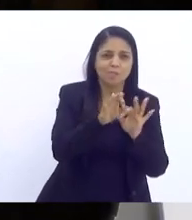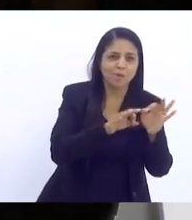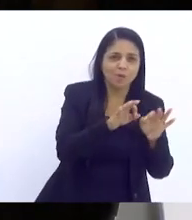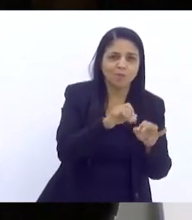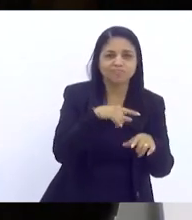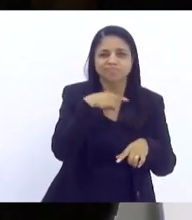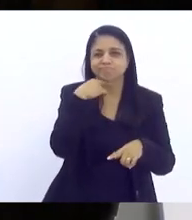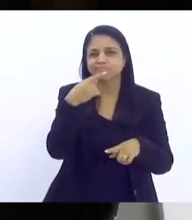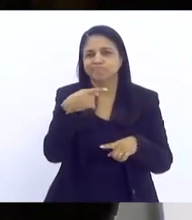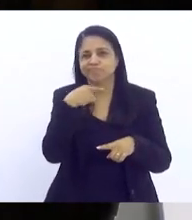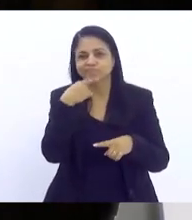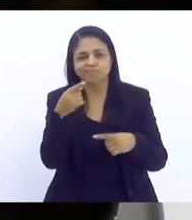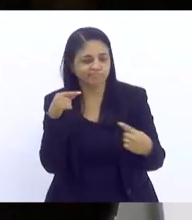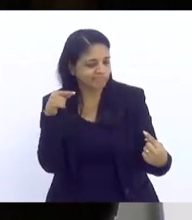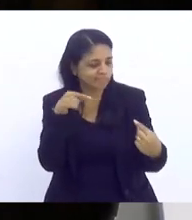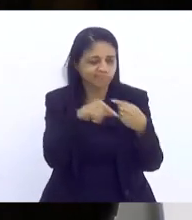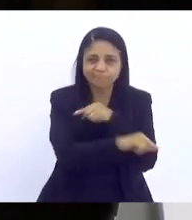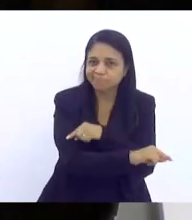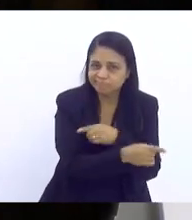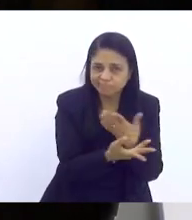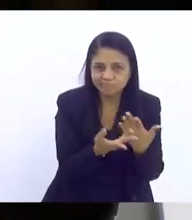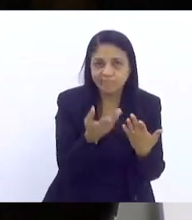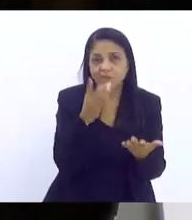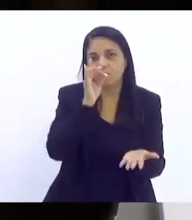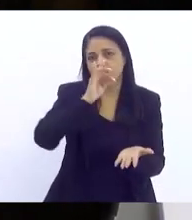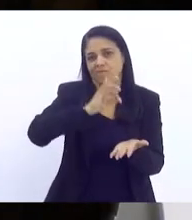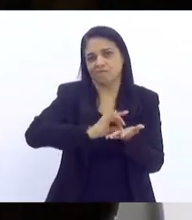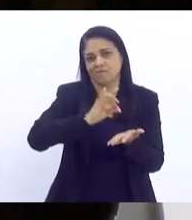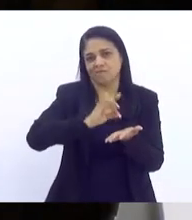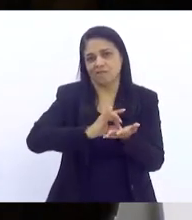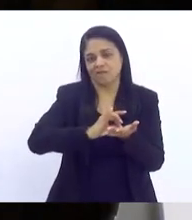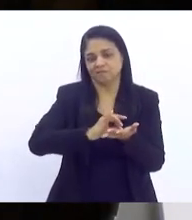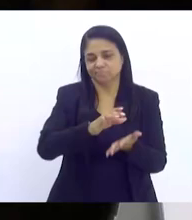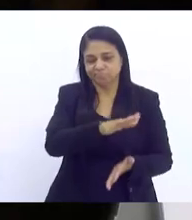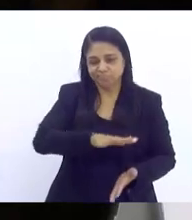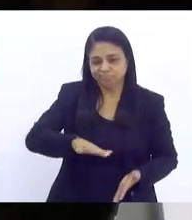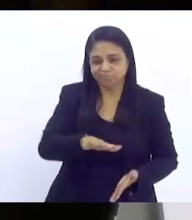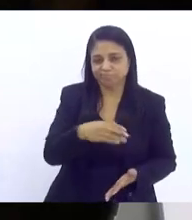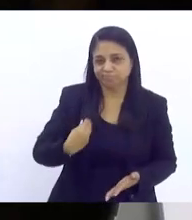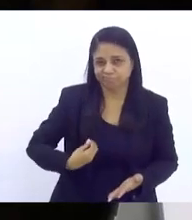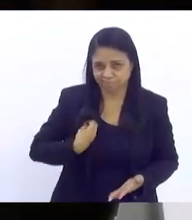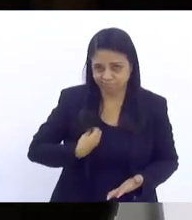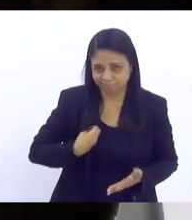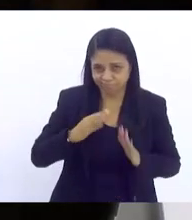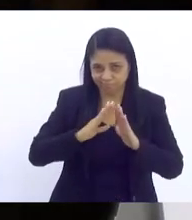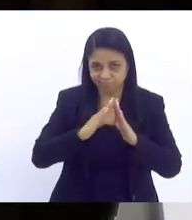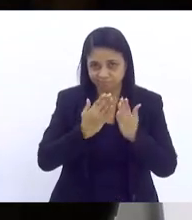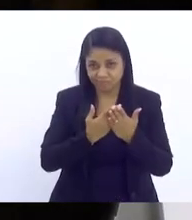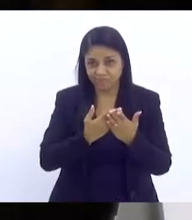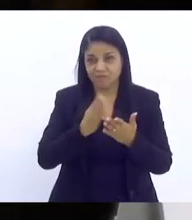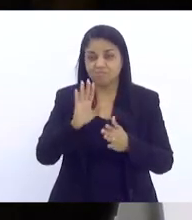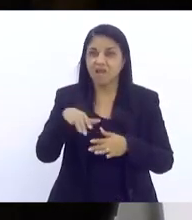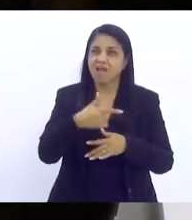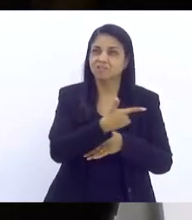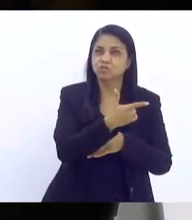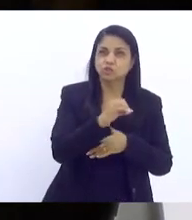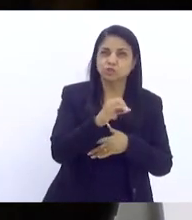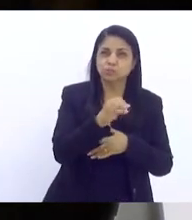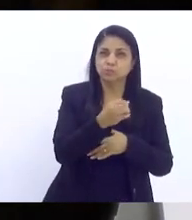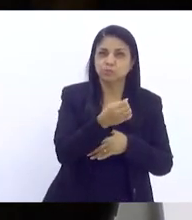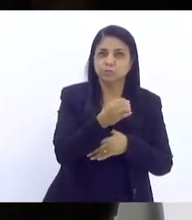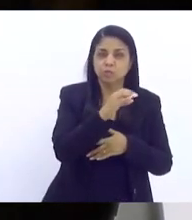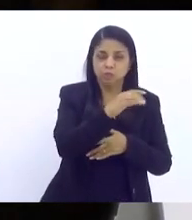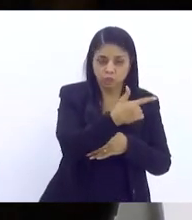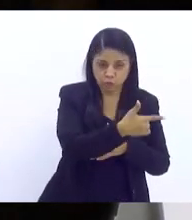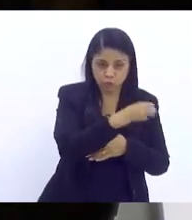não conversam com a sua realidade. Mas, quando o trabalho vai acontecendo, e eu posso dizer isso lá de 2006, quando eu ingressei